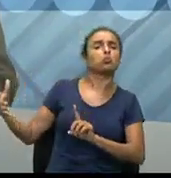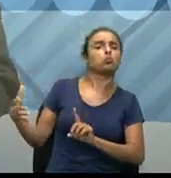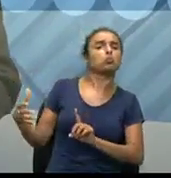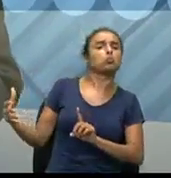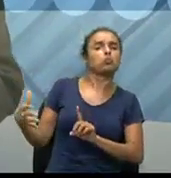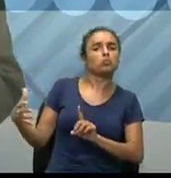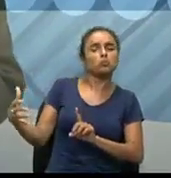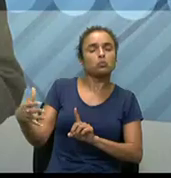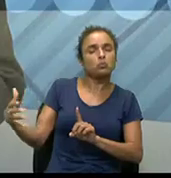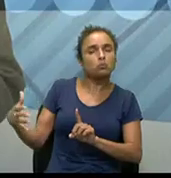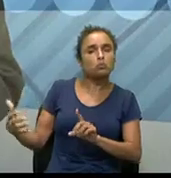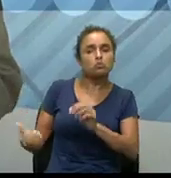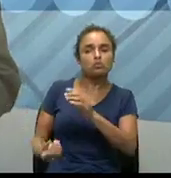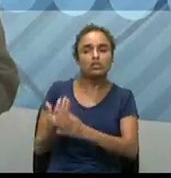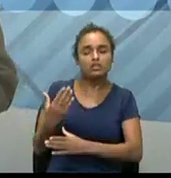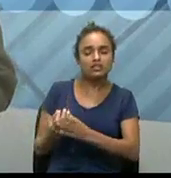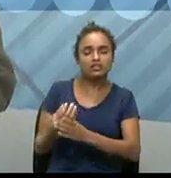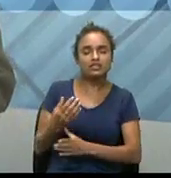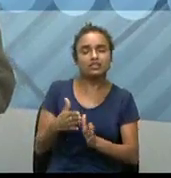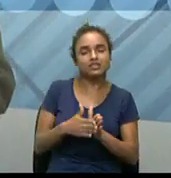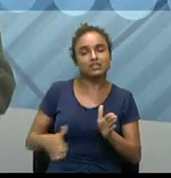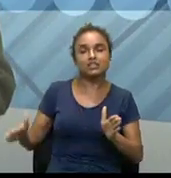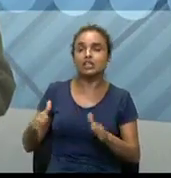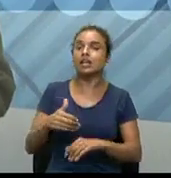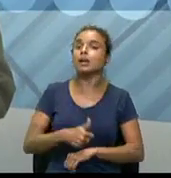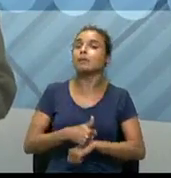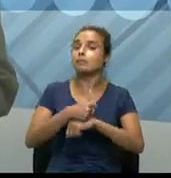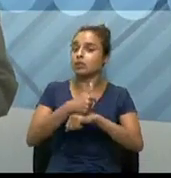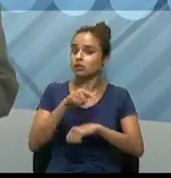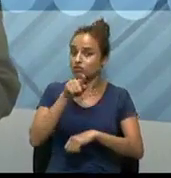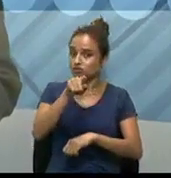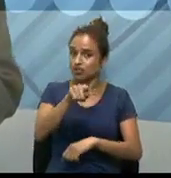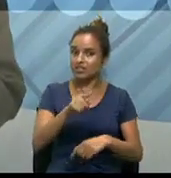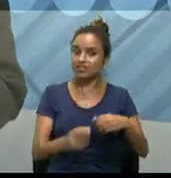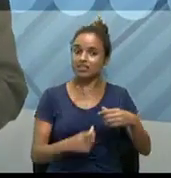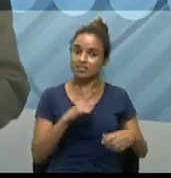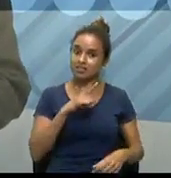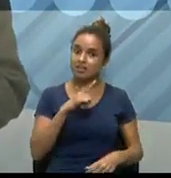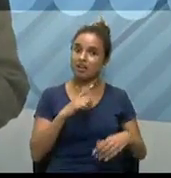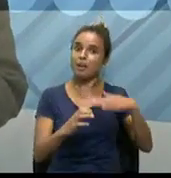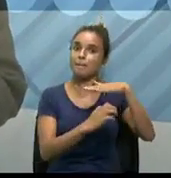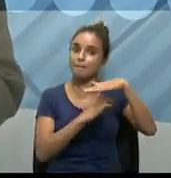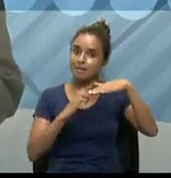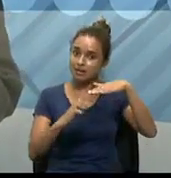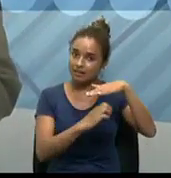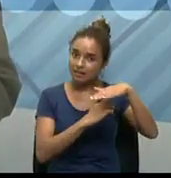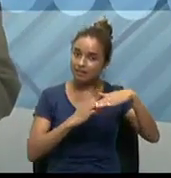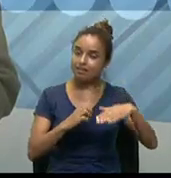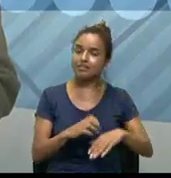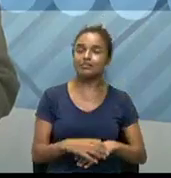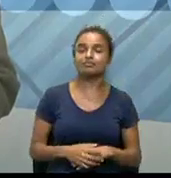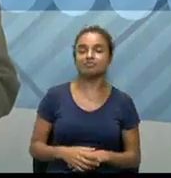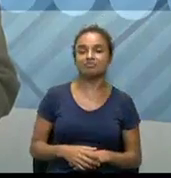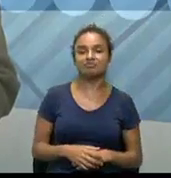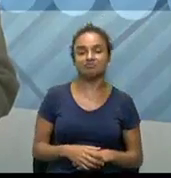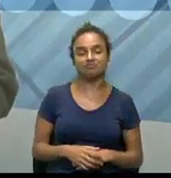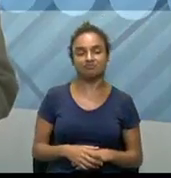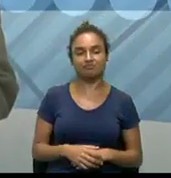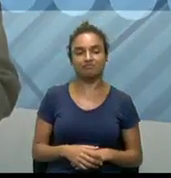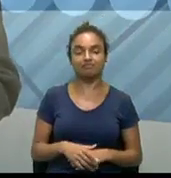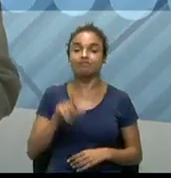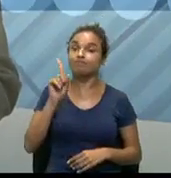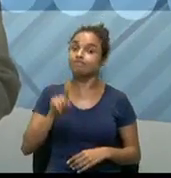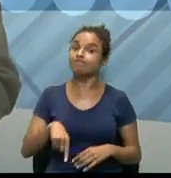principalmente nos negócios, né? Então, e diante desse contexto também que surge,